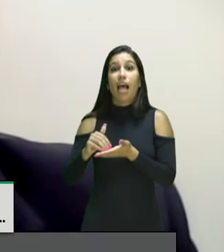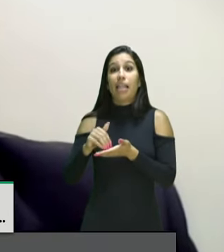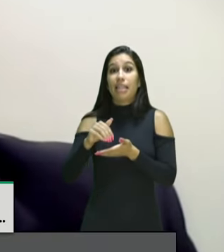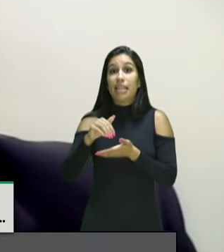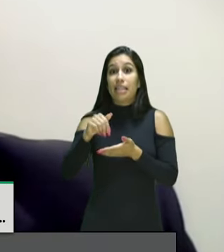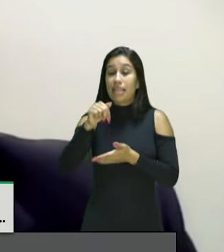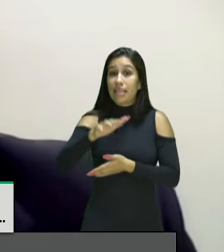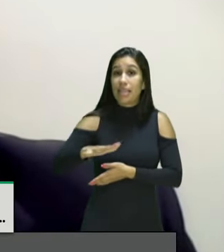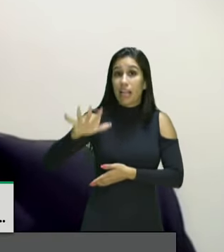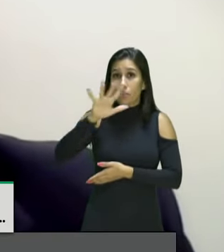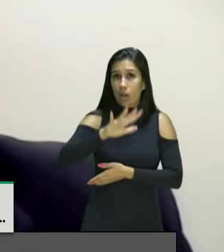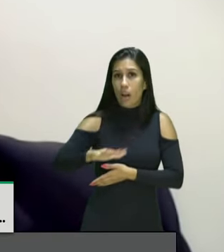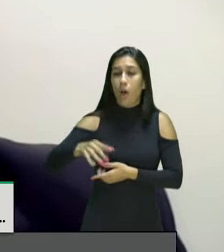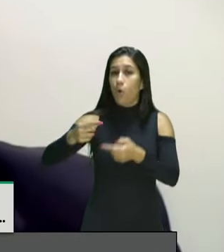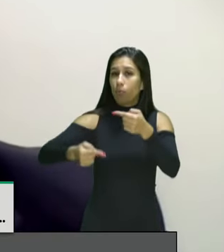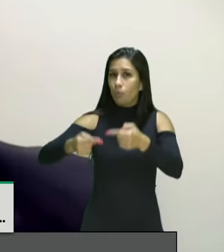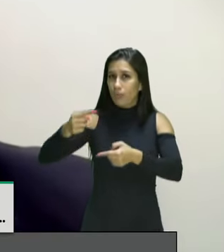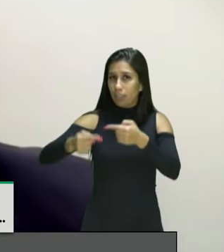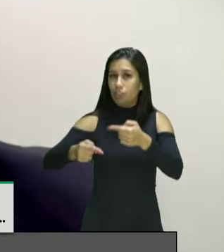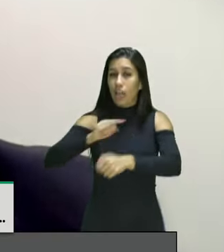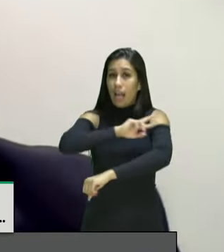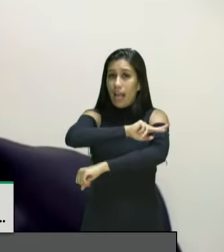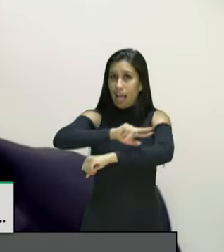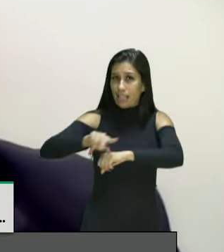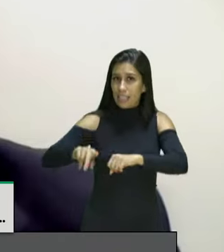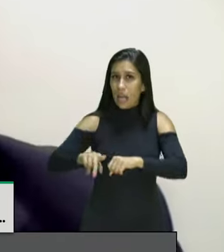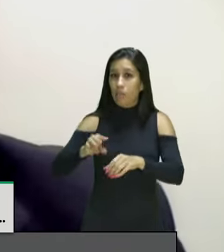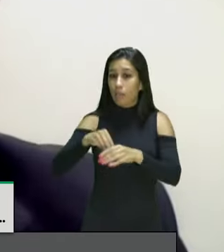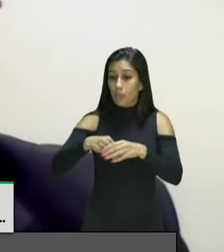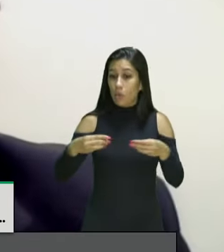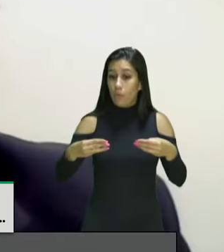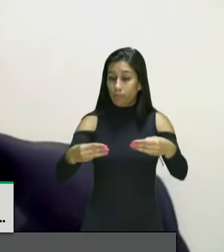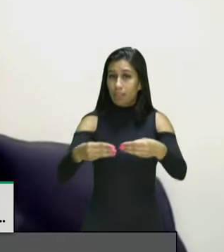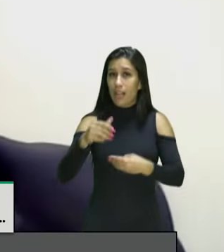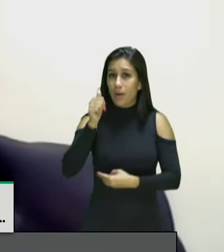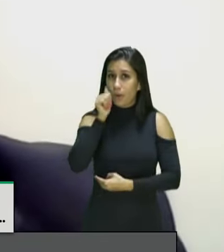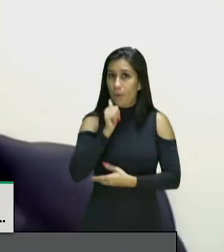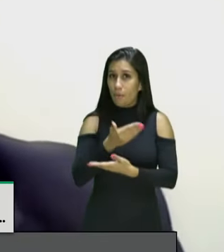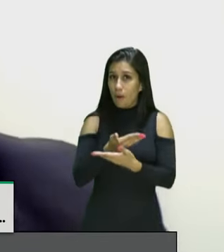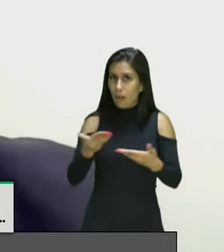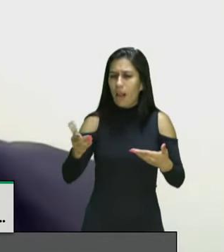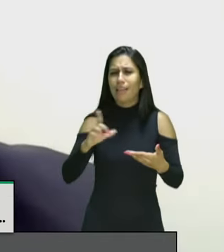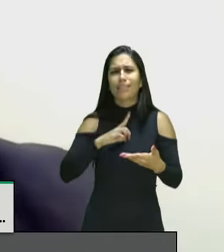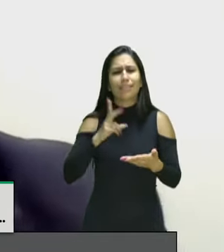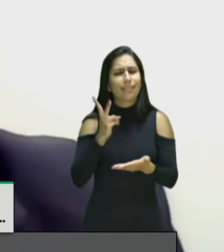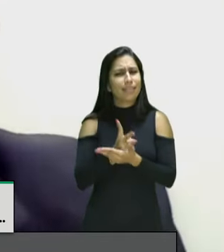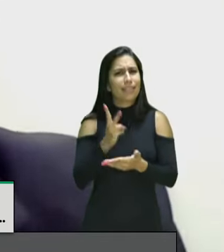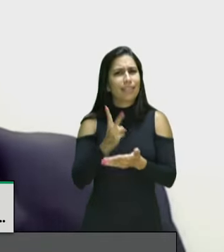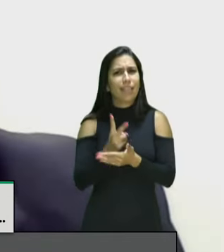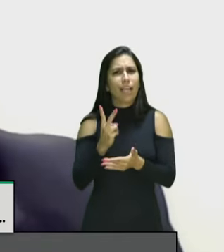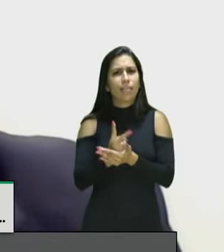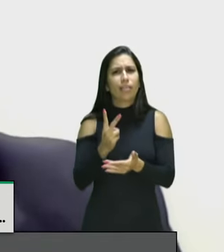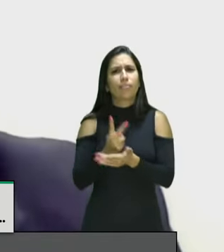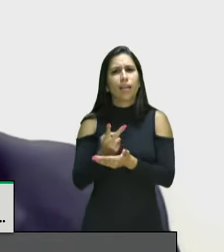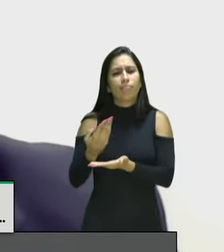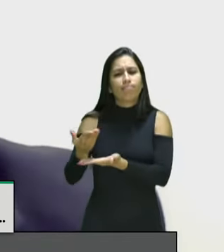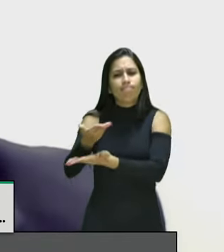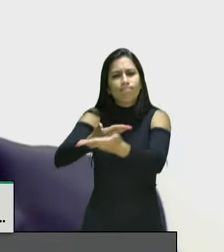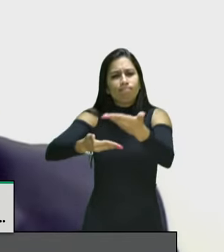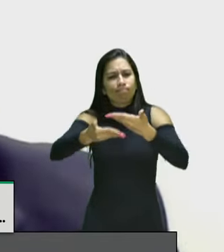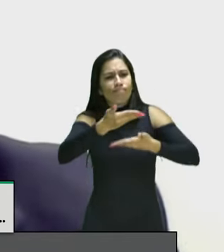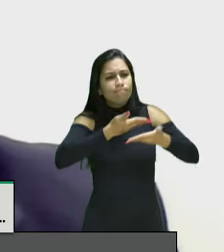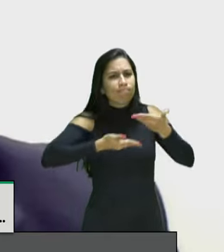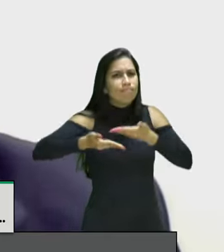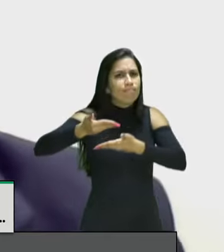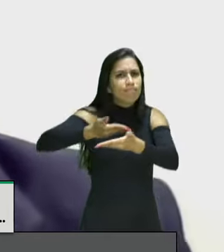Ministério da Mulher, Família e Direitos Humanos mantém articulações permanentes com todos os órgãos finalísticos